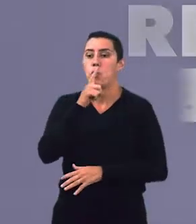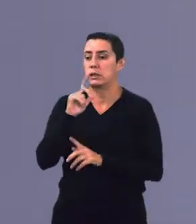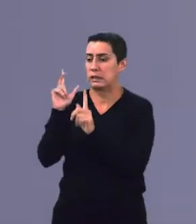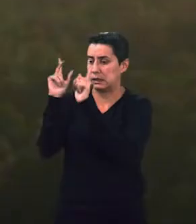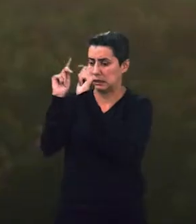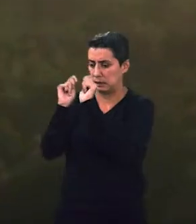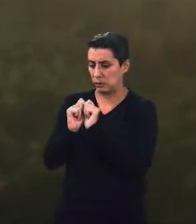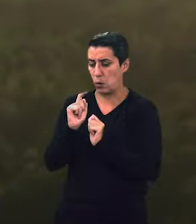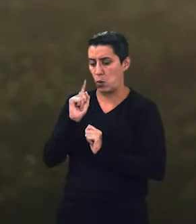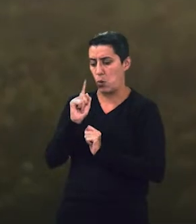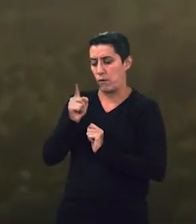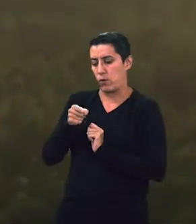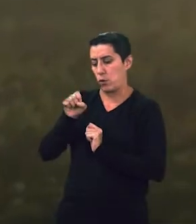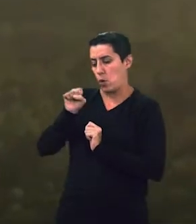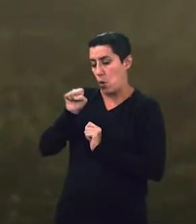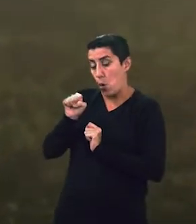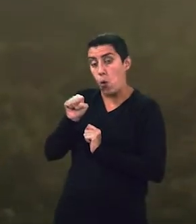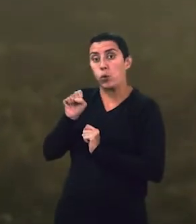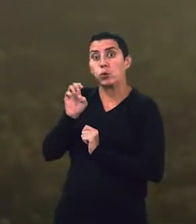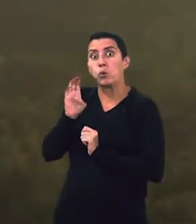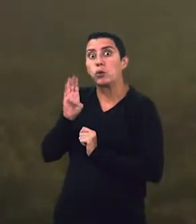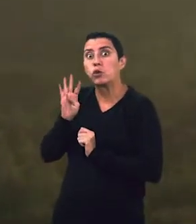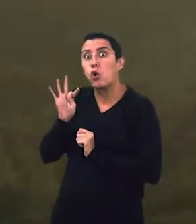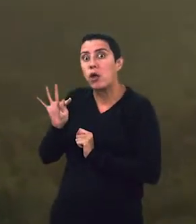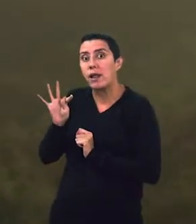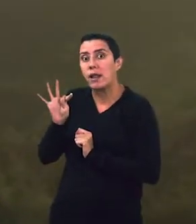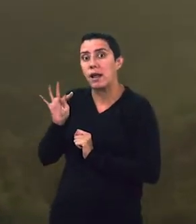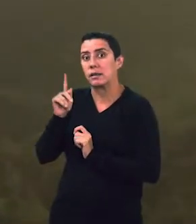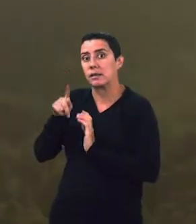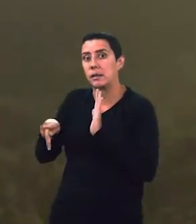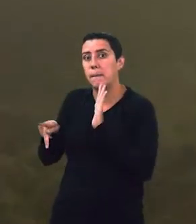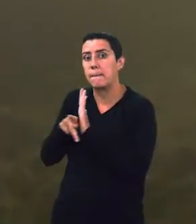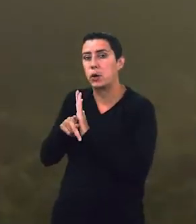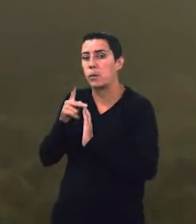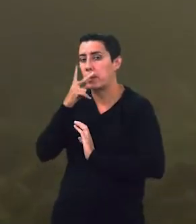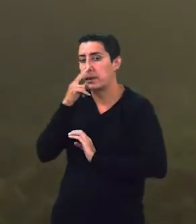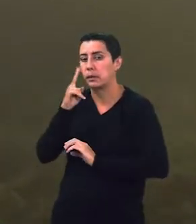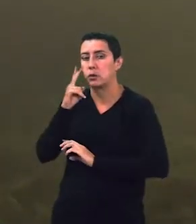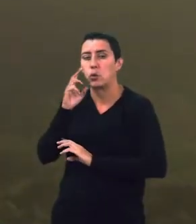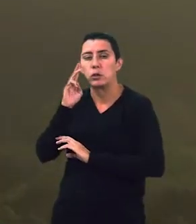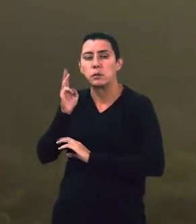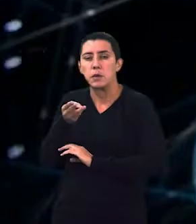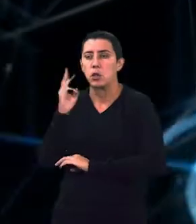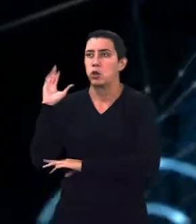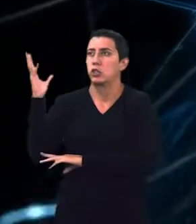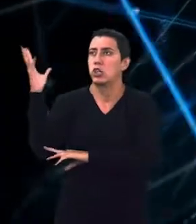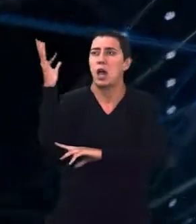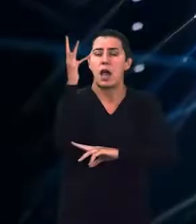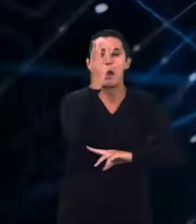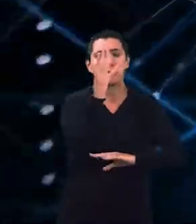milhão de toneladas de carbono no país, o equivalente a plantar 2,5 milhões de árvores.